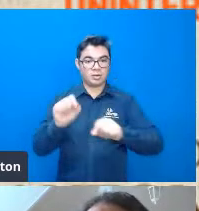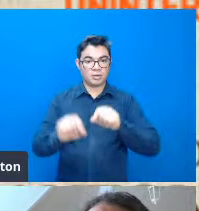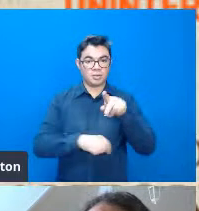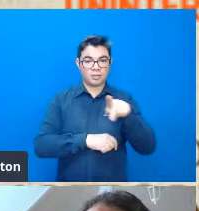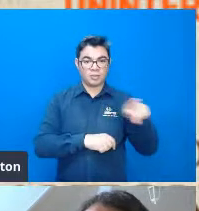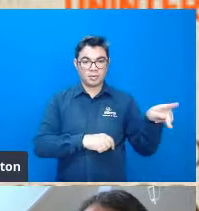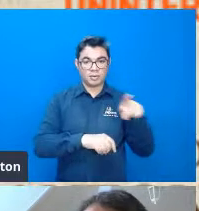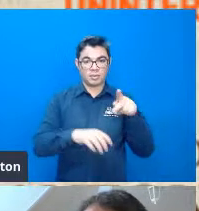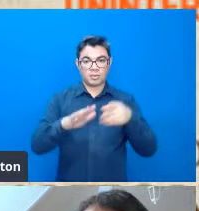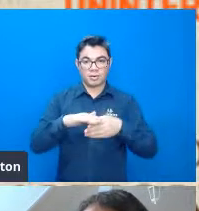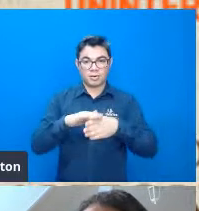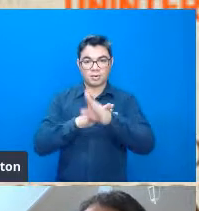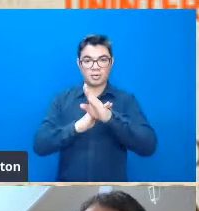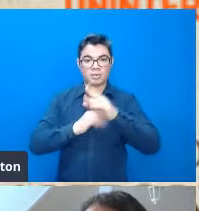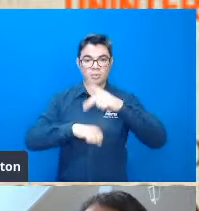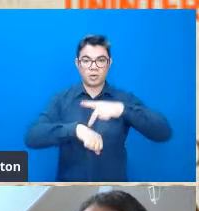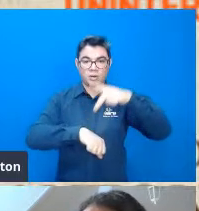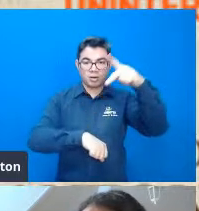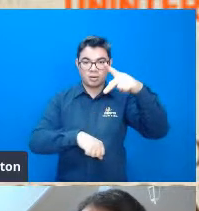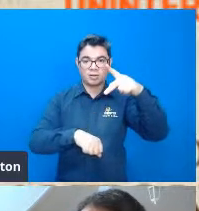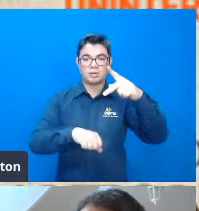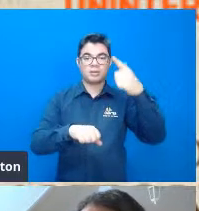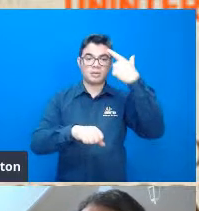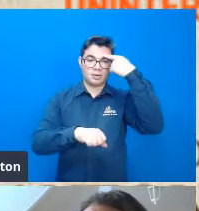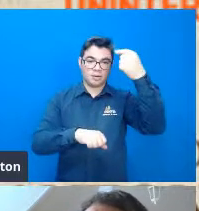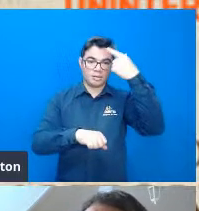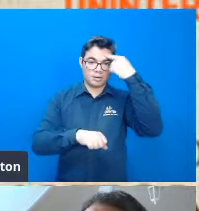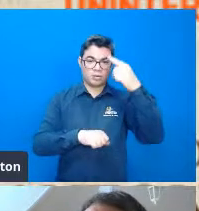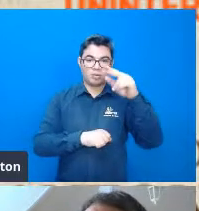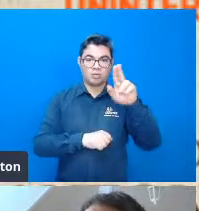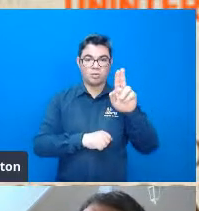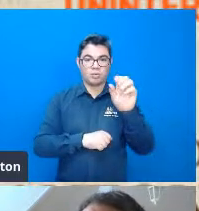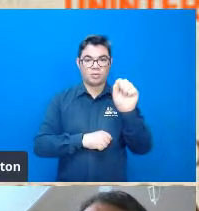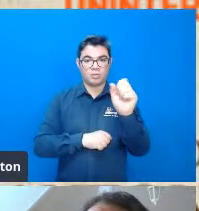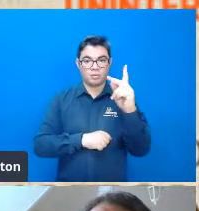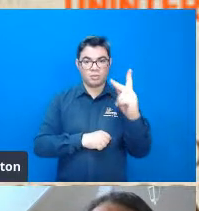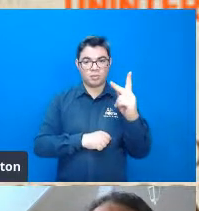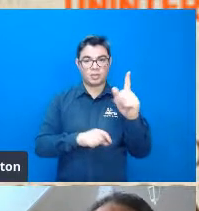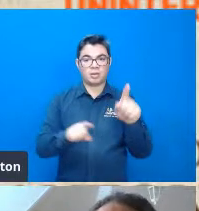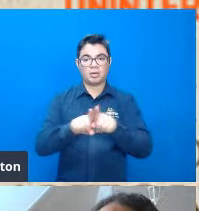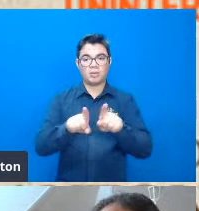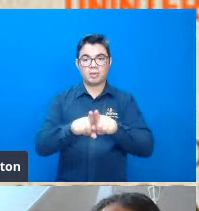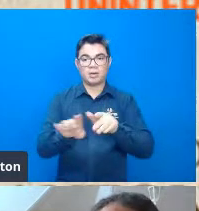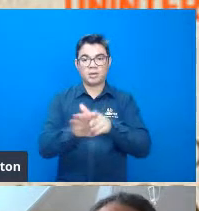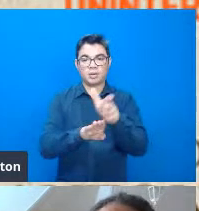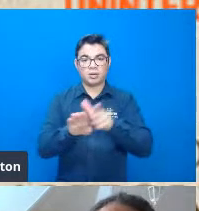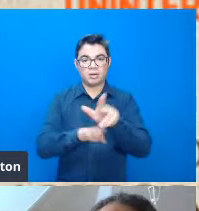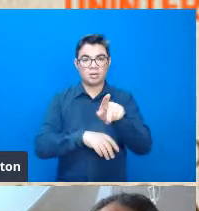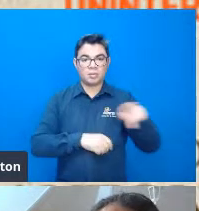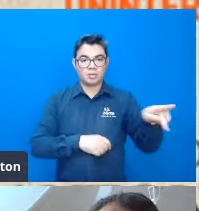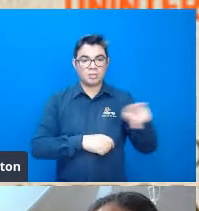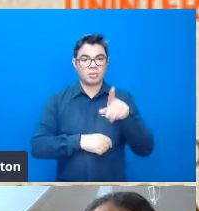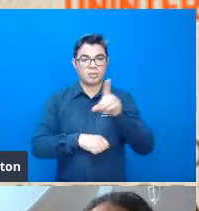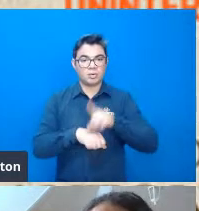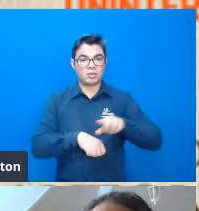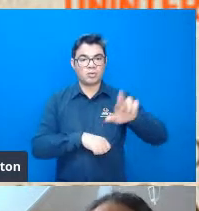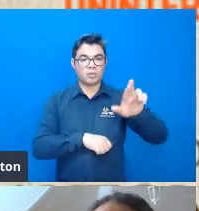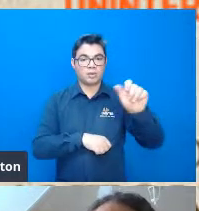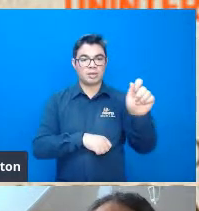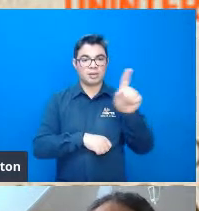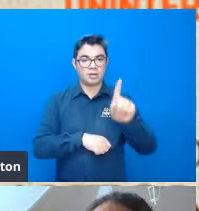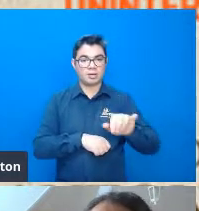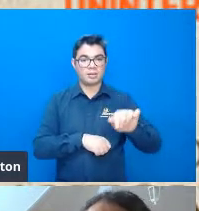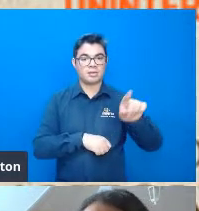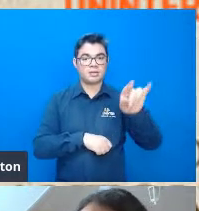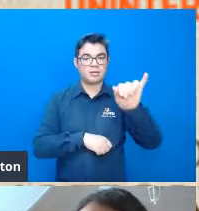ingressou no curso de pós-graduação em geografia da USP sob orientação do professor doutor Aziz